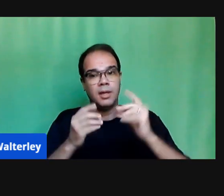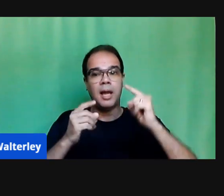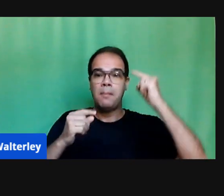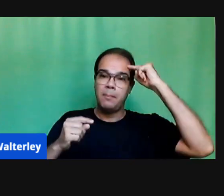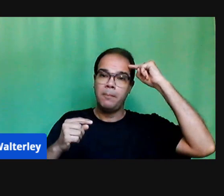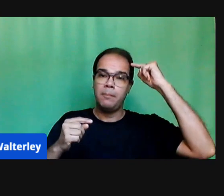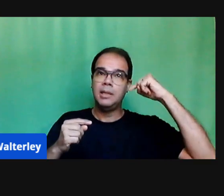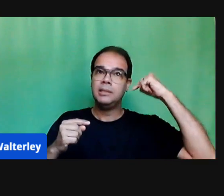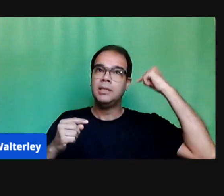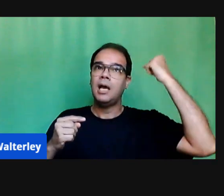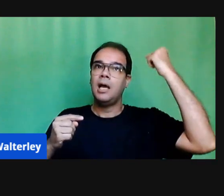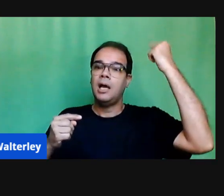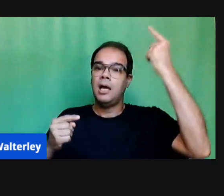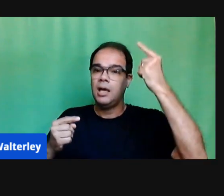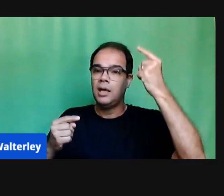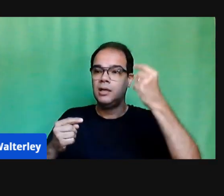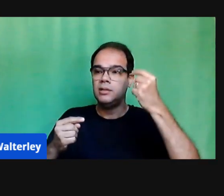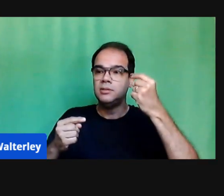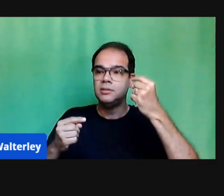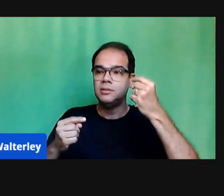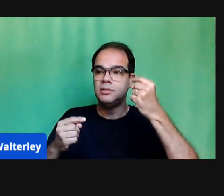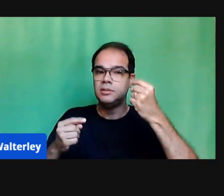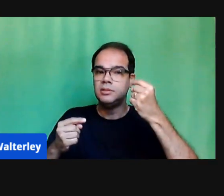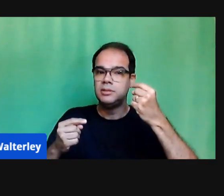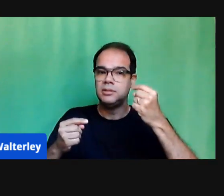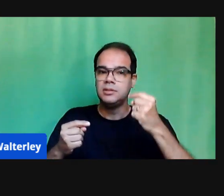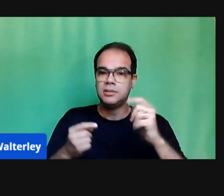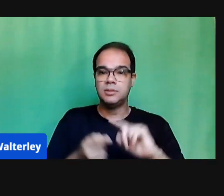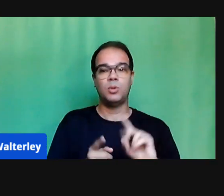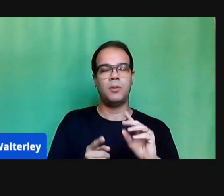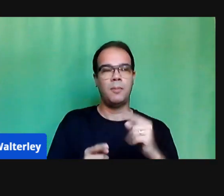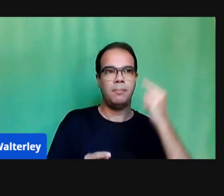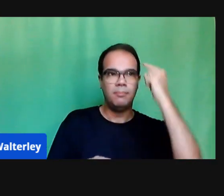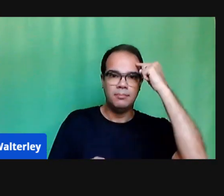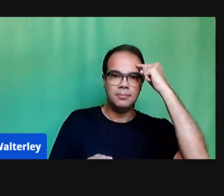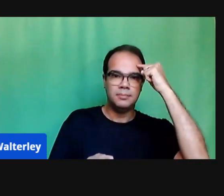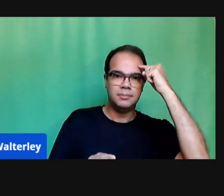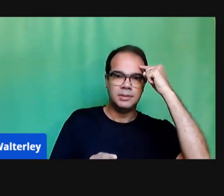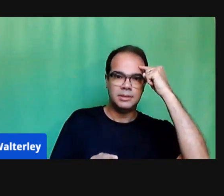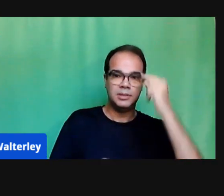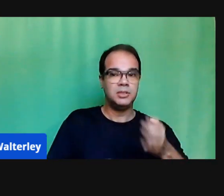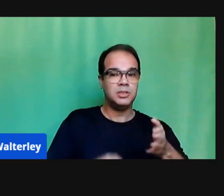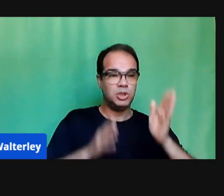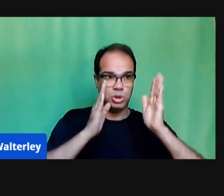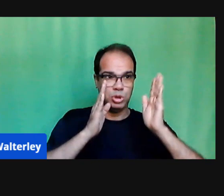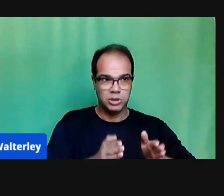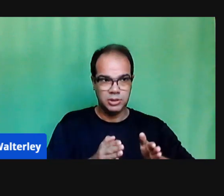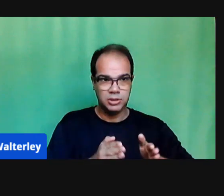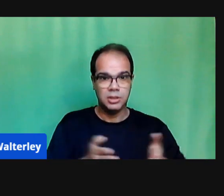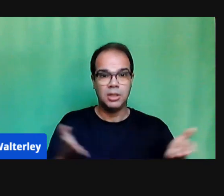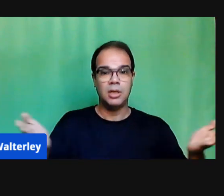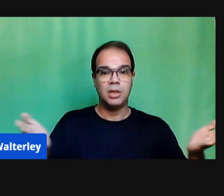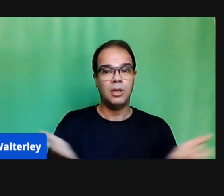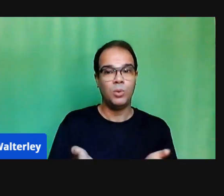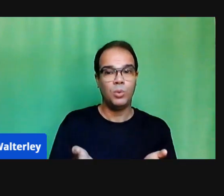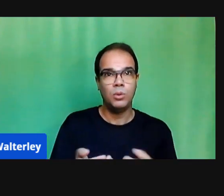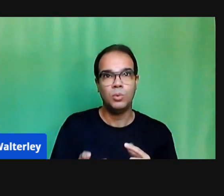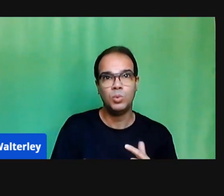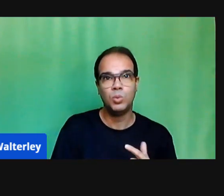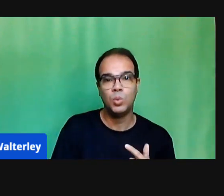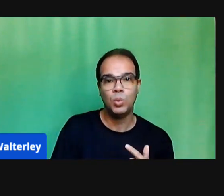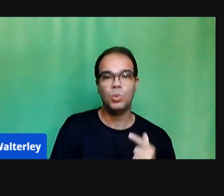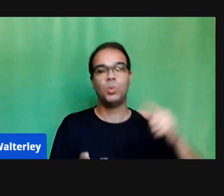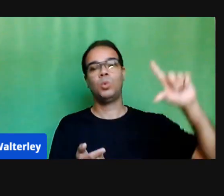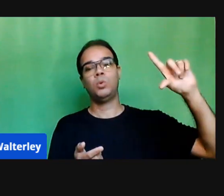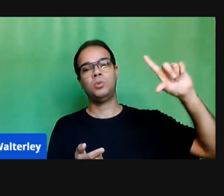retorno presencial, ou seja, isso daqui que era possível fazer remotamente, eu já fiz, agora eu vou partir disso